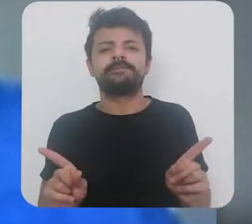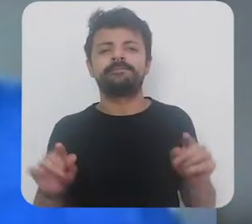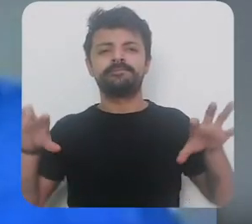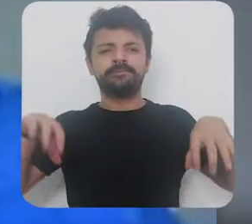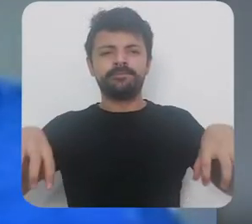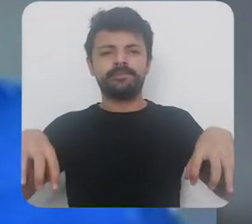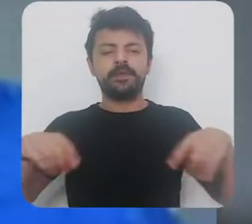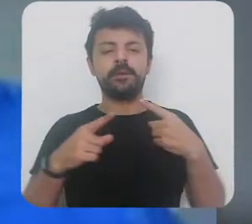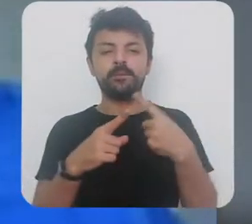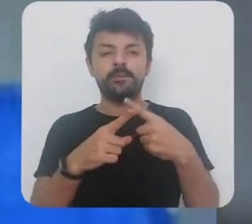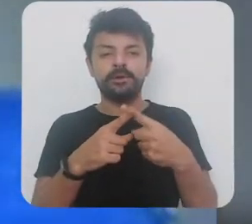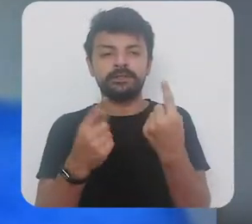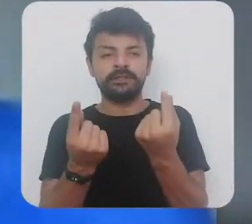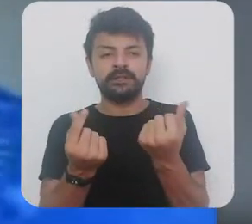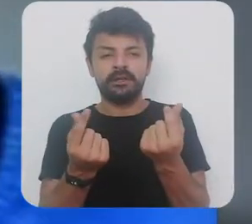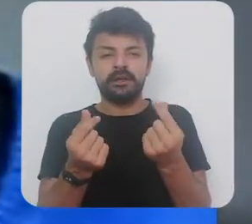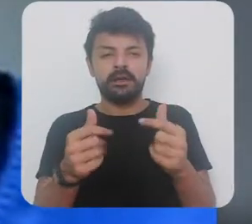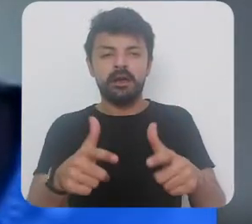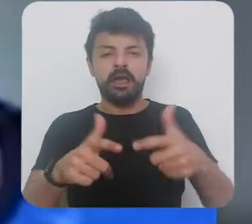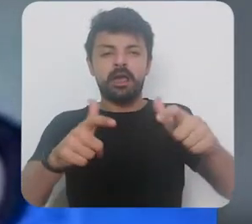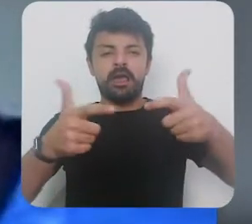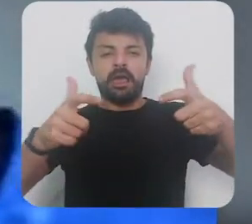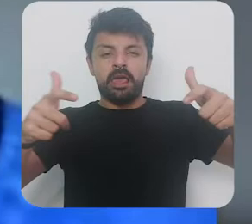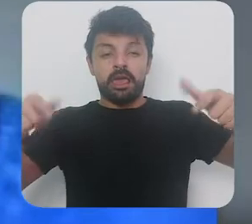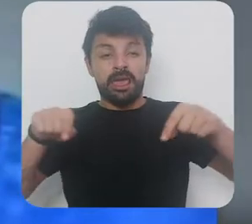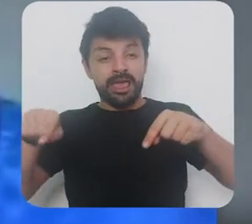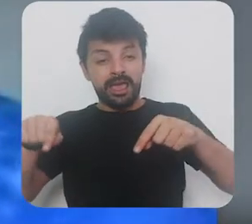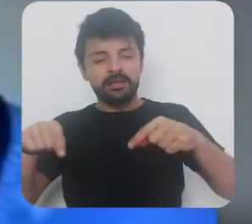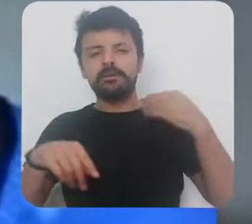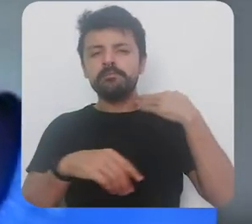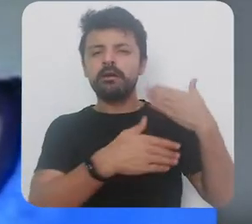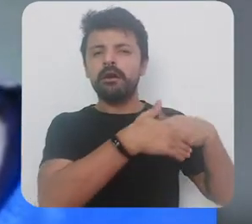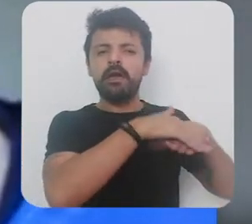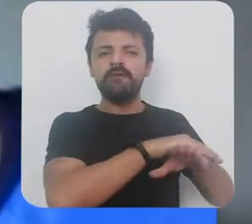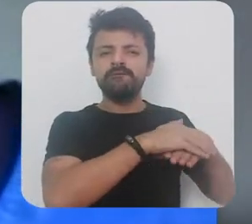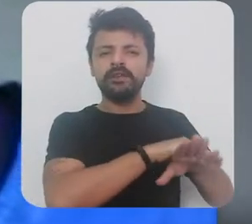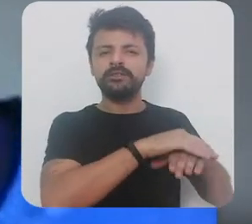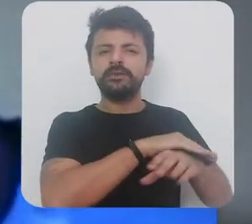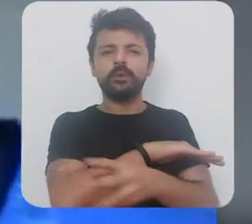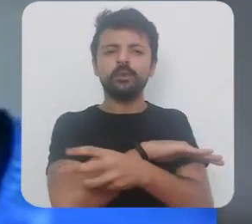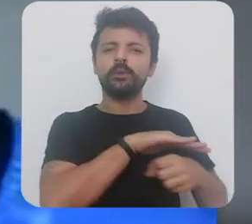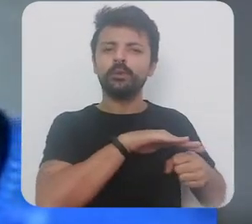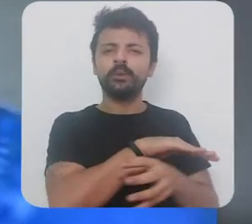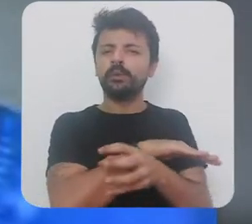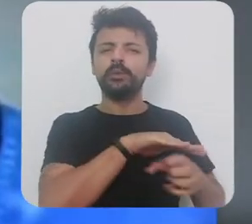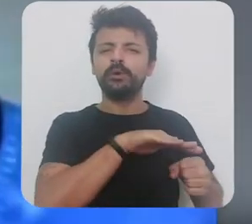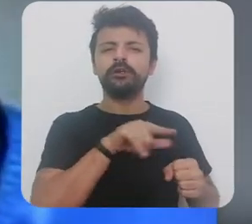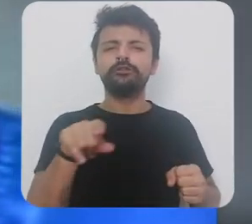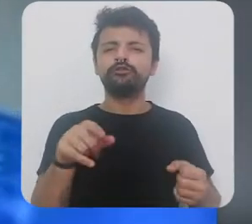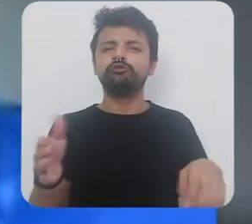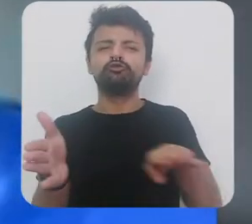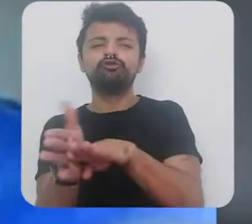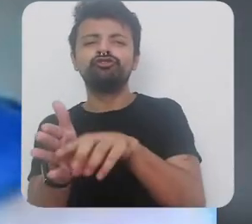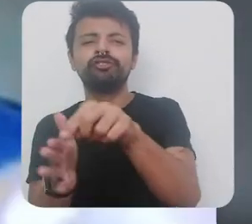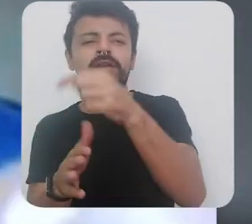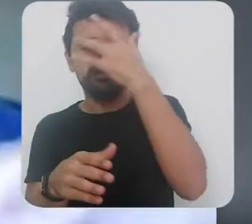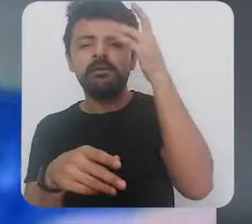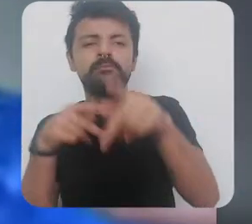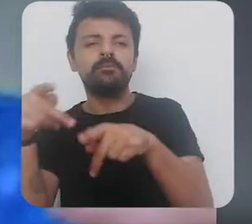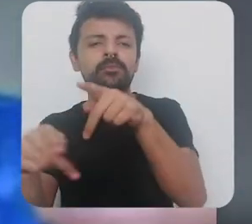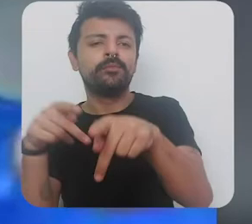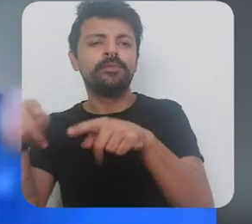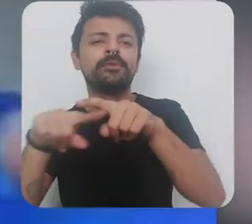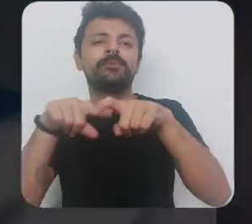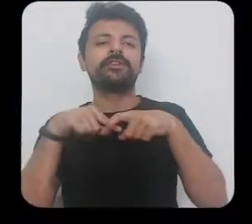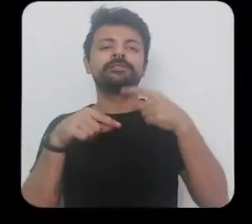porque a expansão monetária era capturada pelos bancos de investimentos e não chegaram a uma população então por isso a ideia de